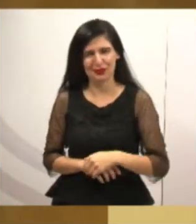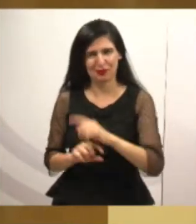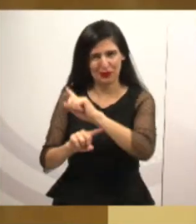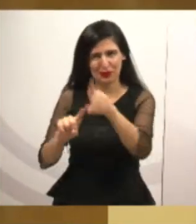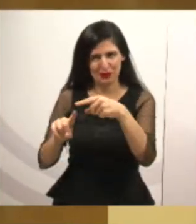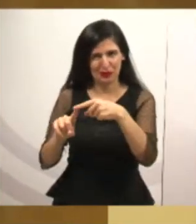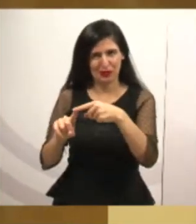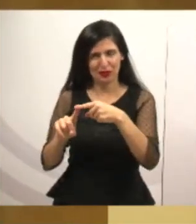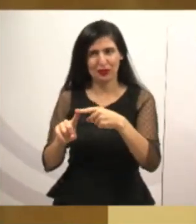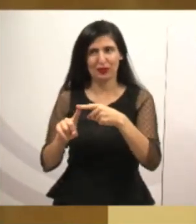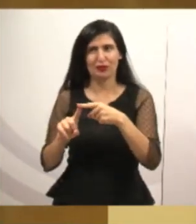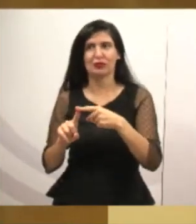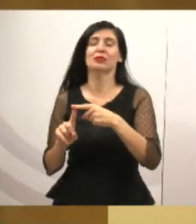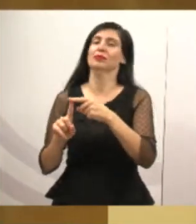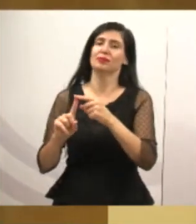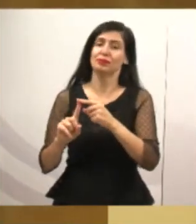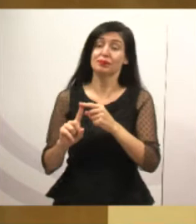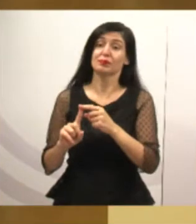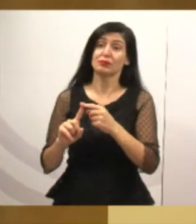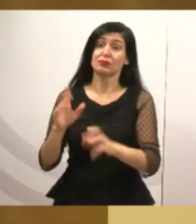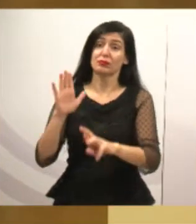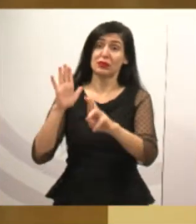eu quero começar aqui minha fala no dia de hoje,